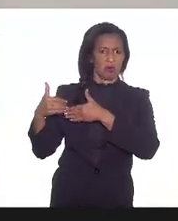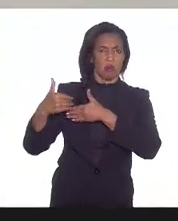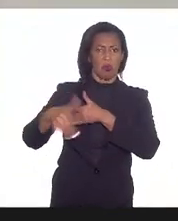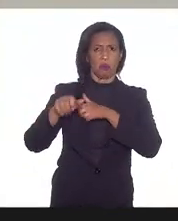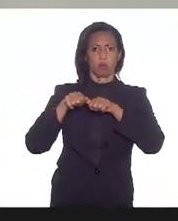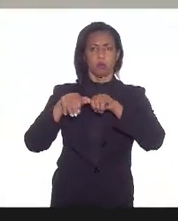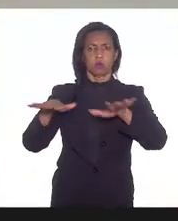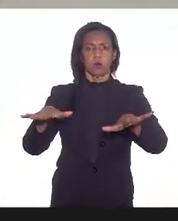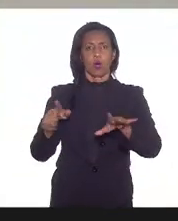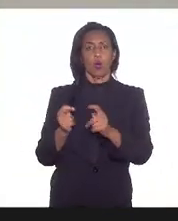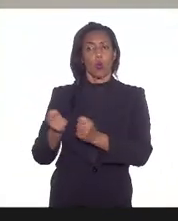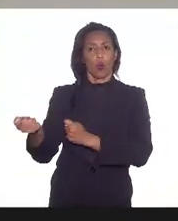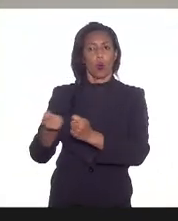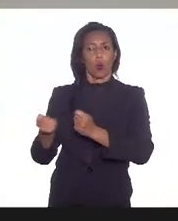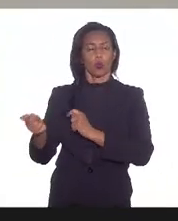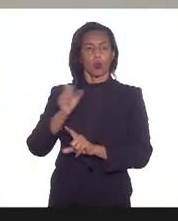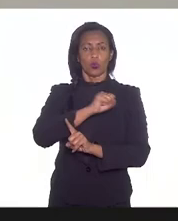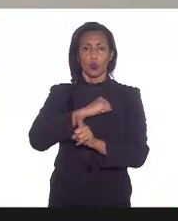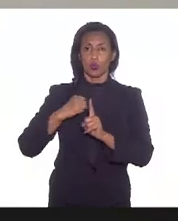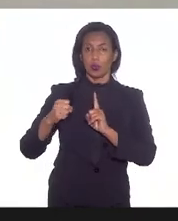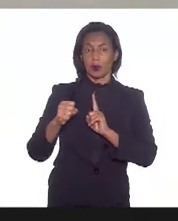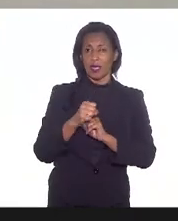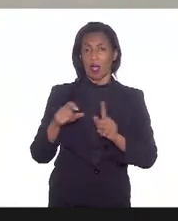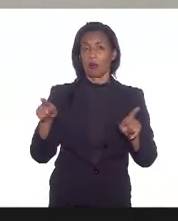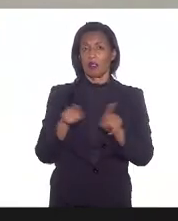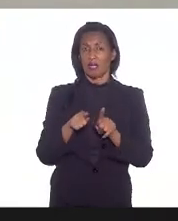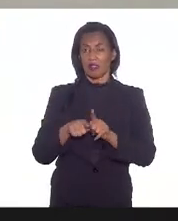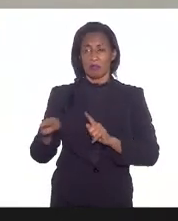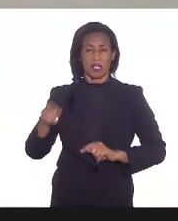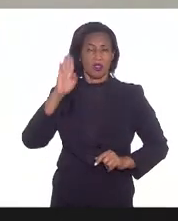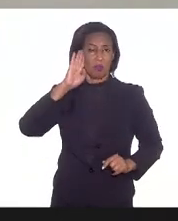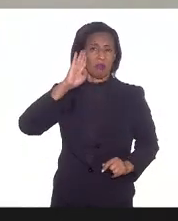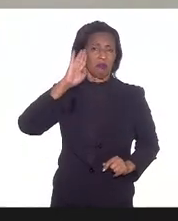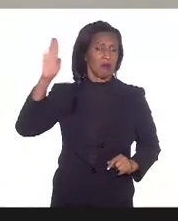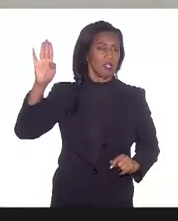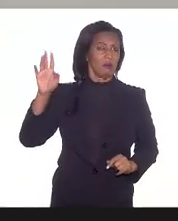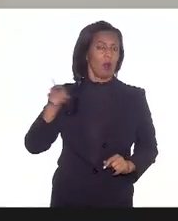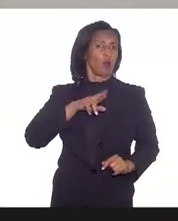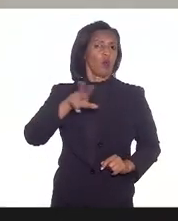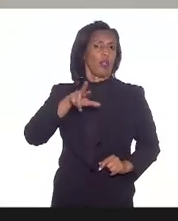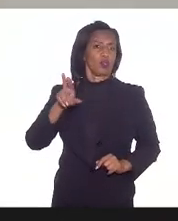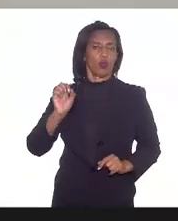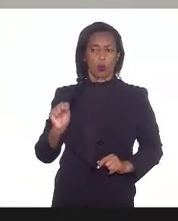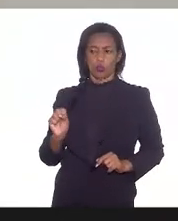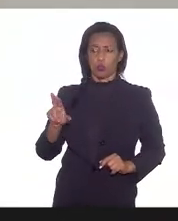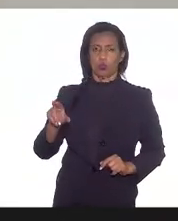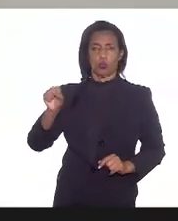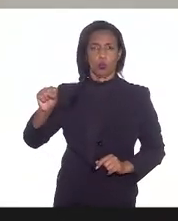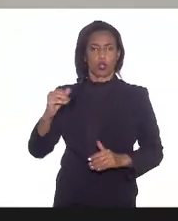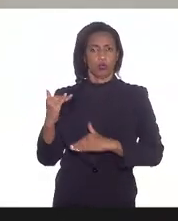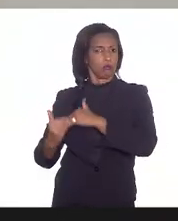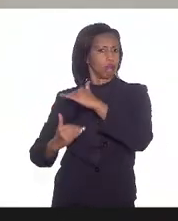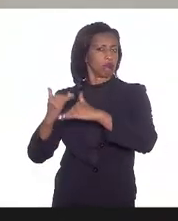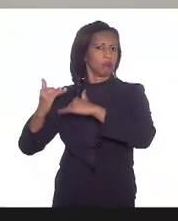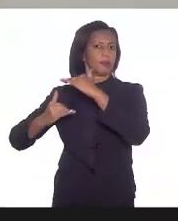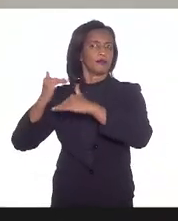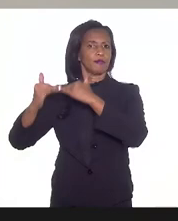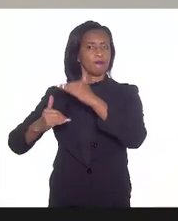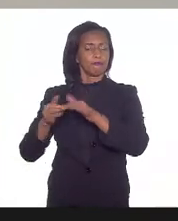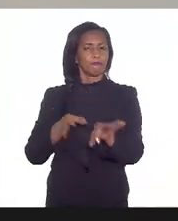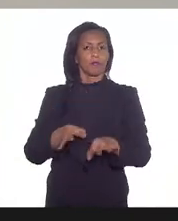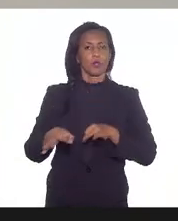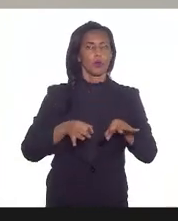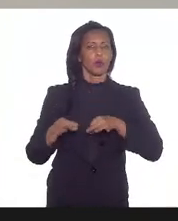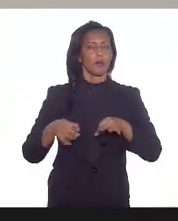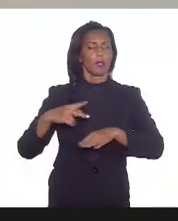os órgãos de controle social que também são protagonistas do SUS não deveriam ser meros espectadores principalmente na construção do plano